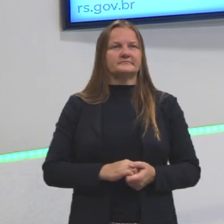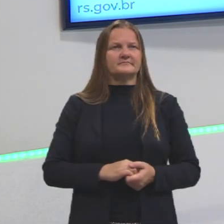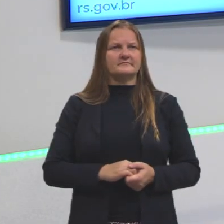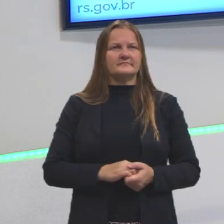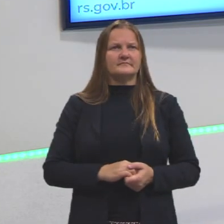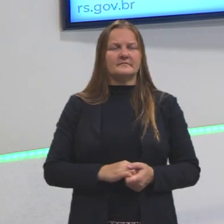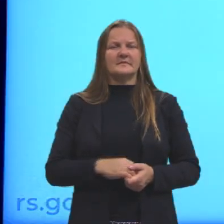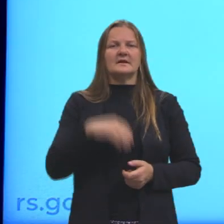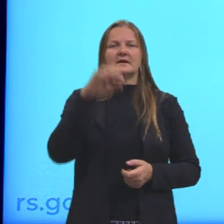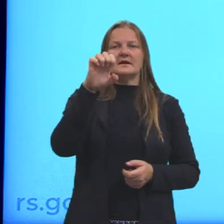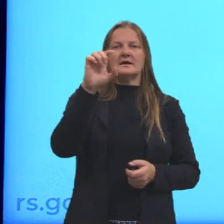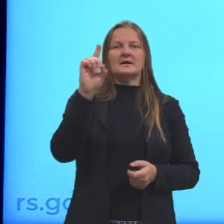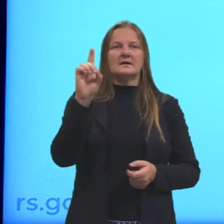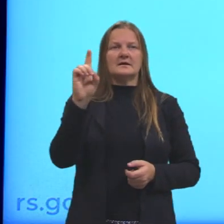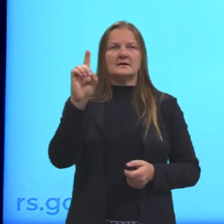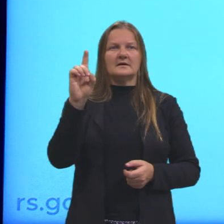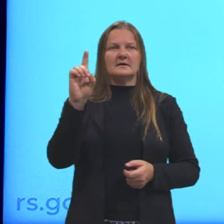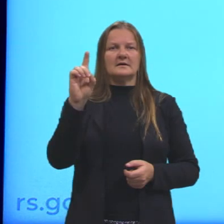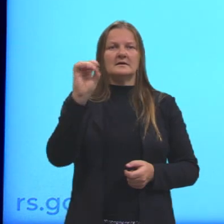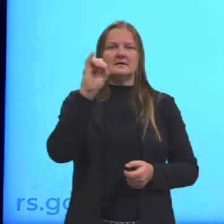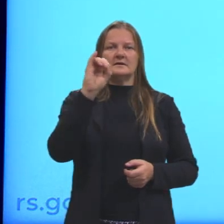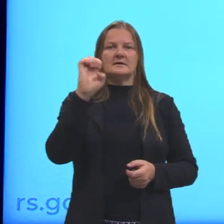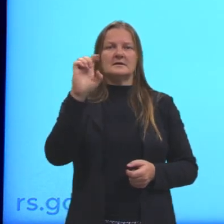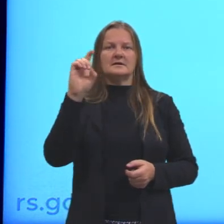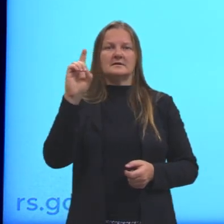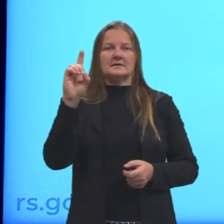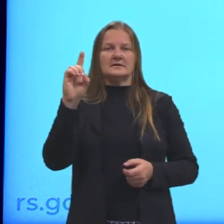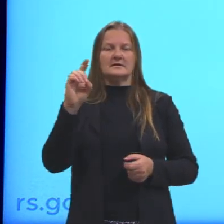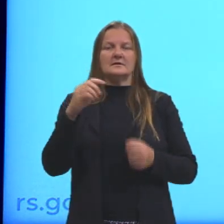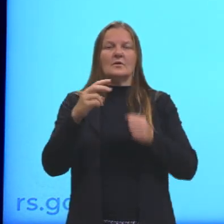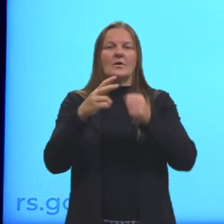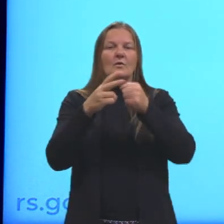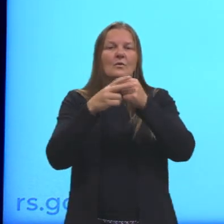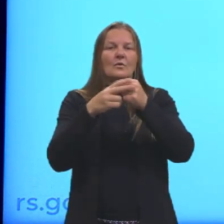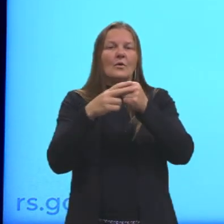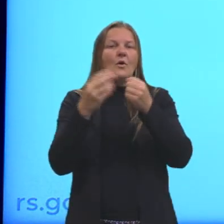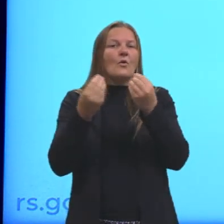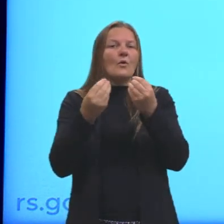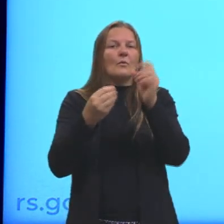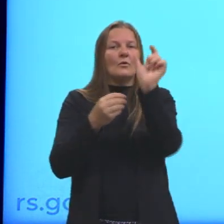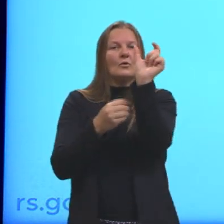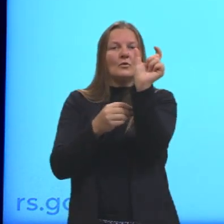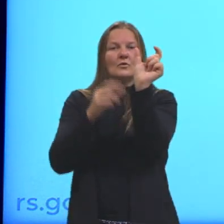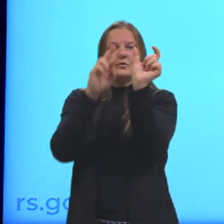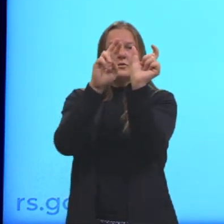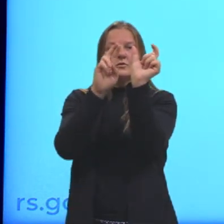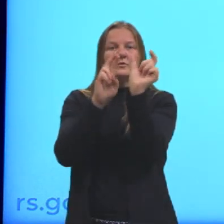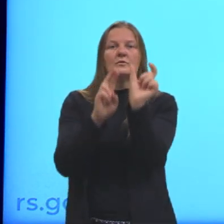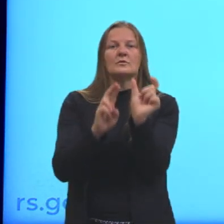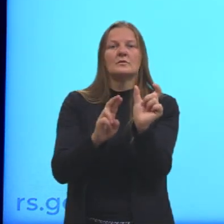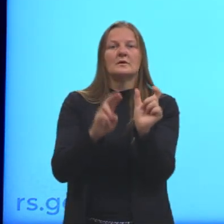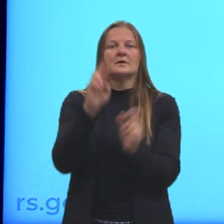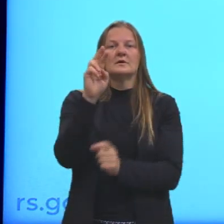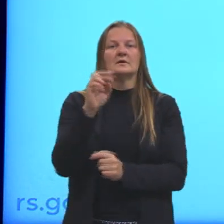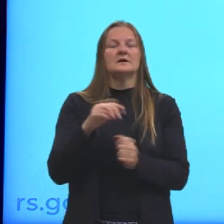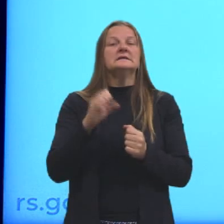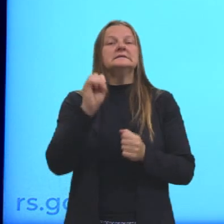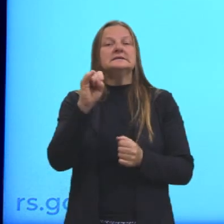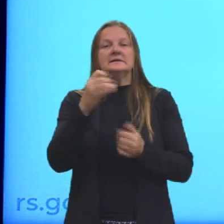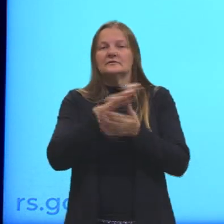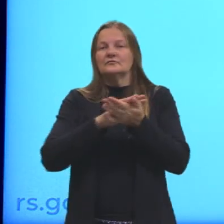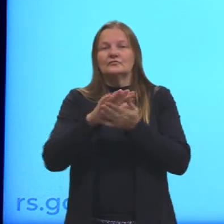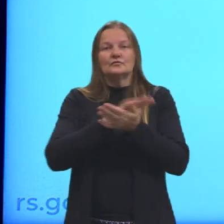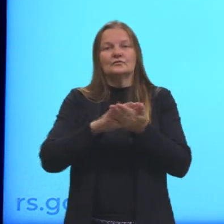esse ed e esse ed marcam a regularidade do meu verbo. Já os verbos irregulares,